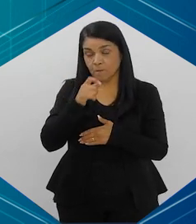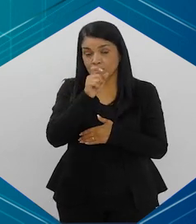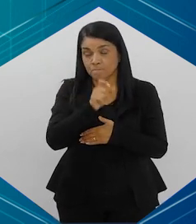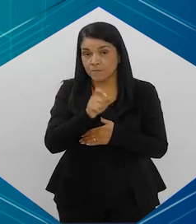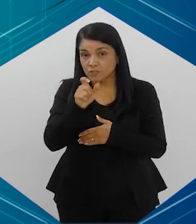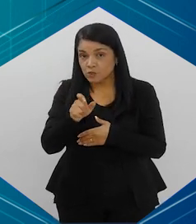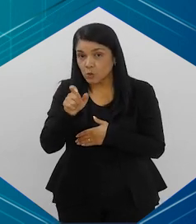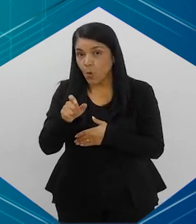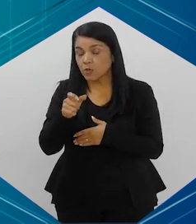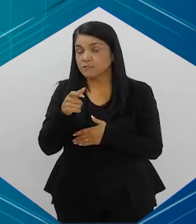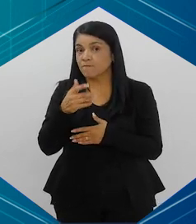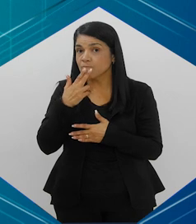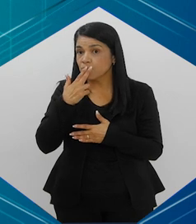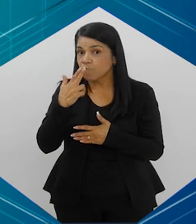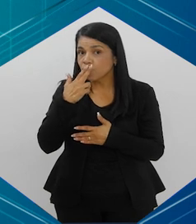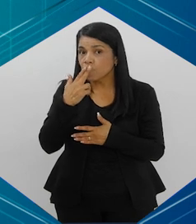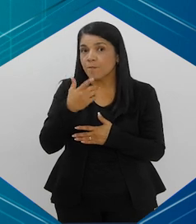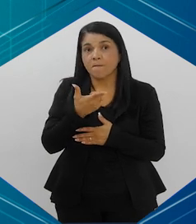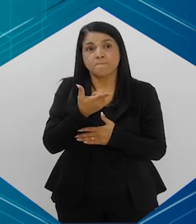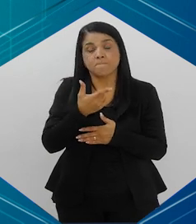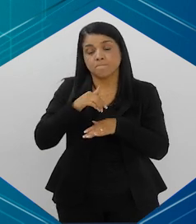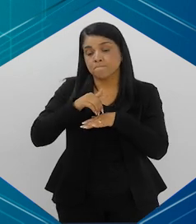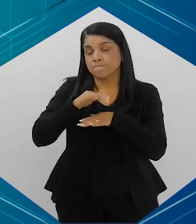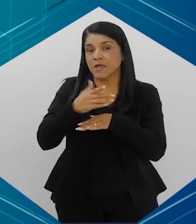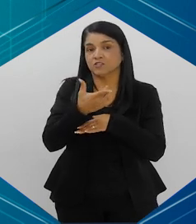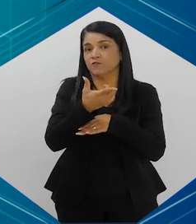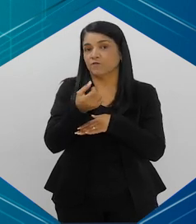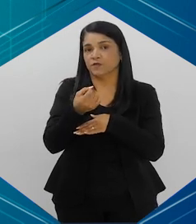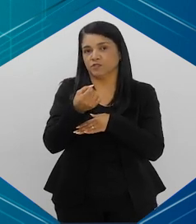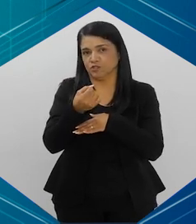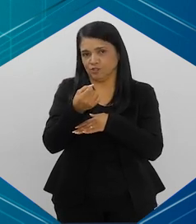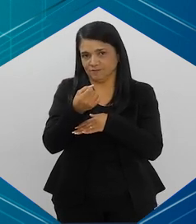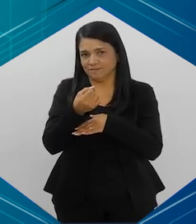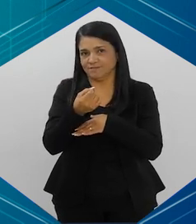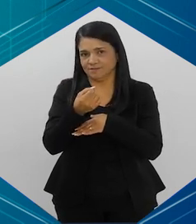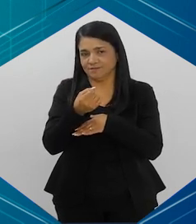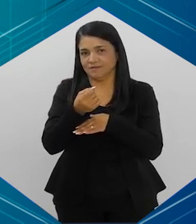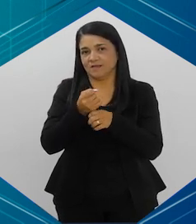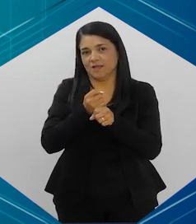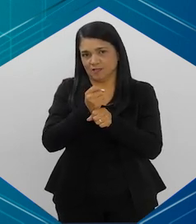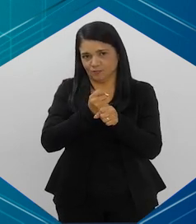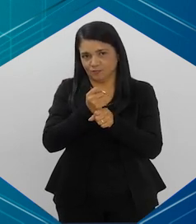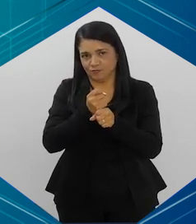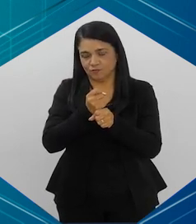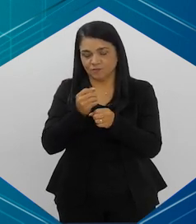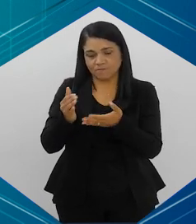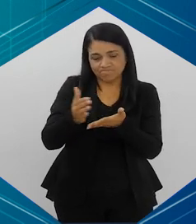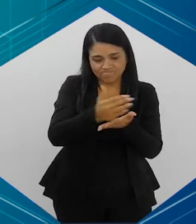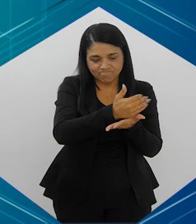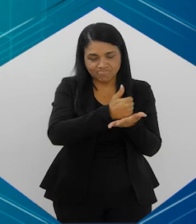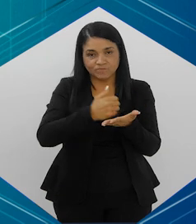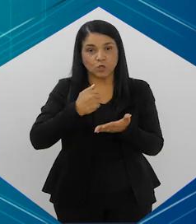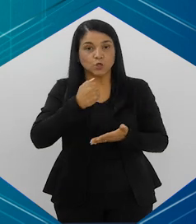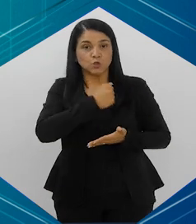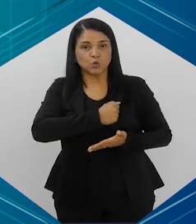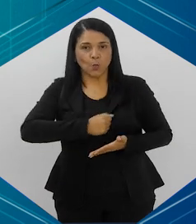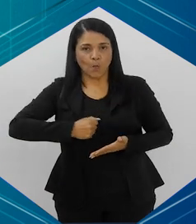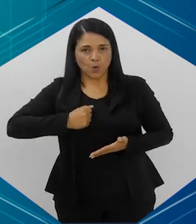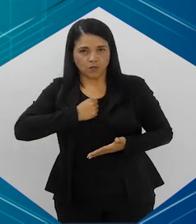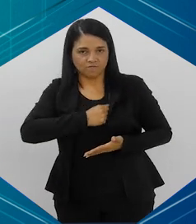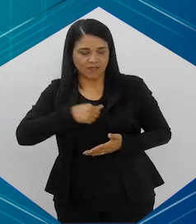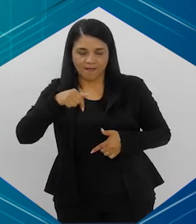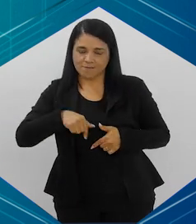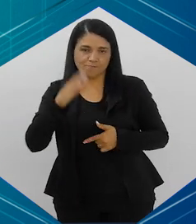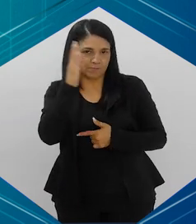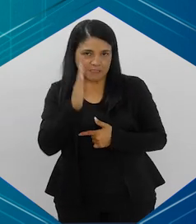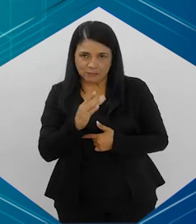pessoas que são fumantes pesados, que fumam mais de 20 maços por ano, existe uma técnica de rastreamento através de tomografia. Isso não é